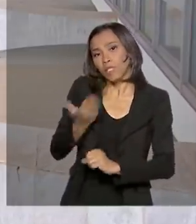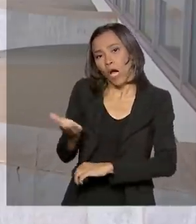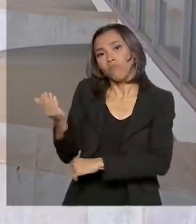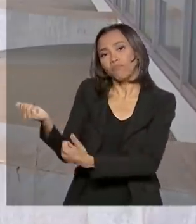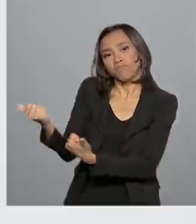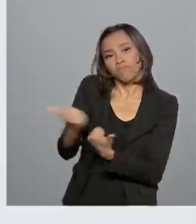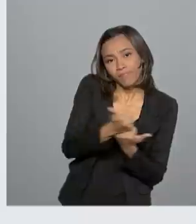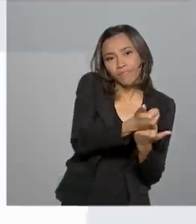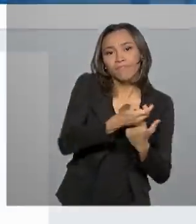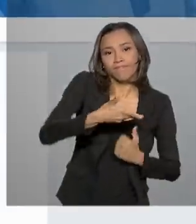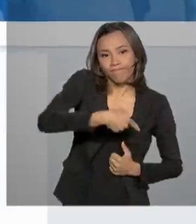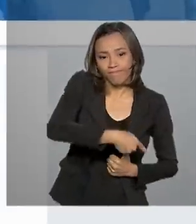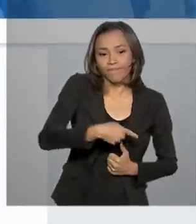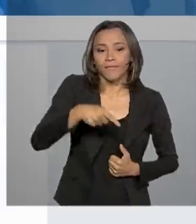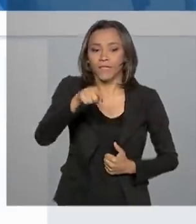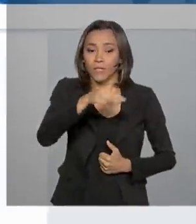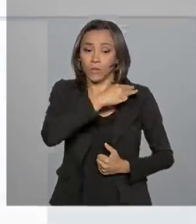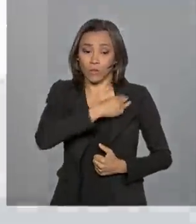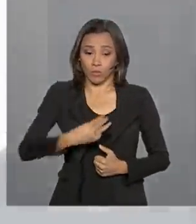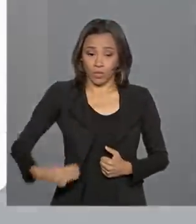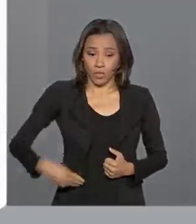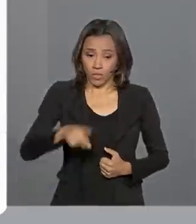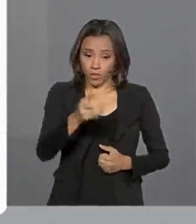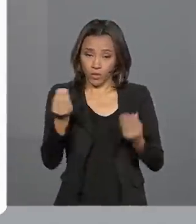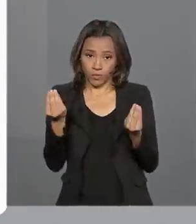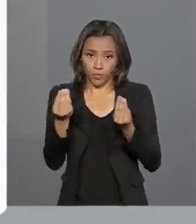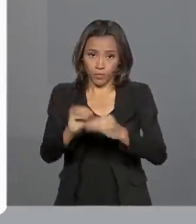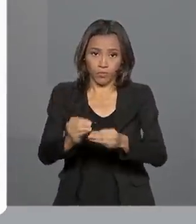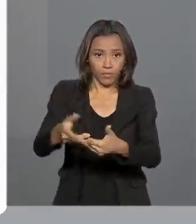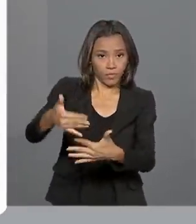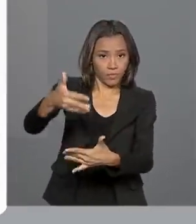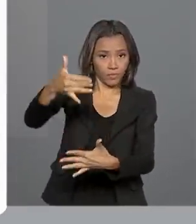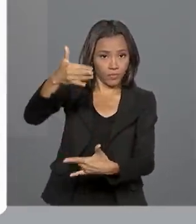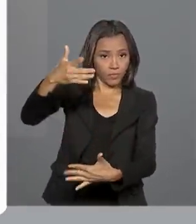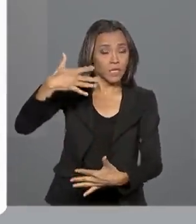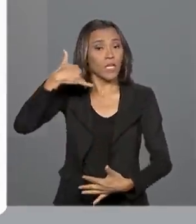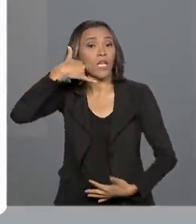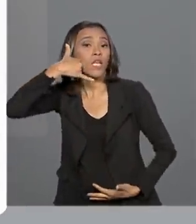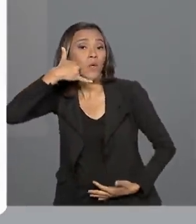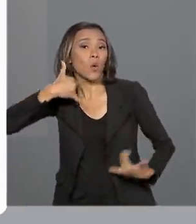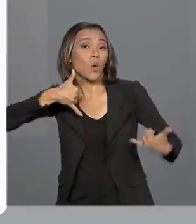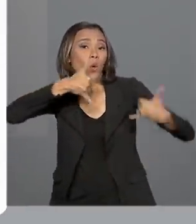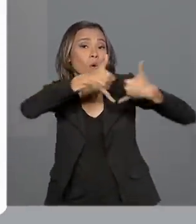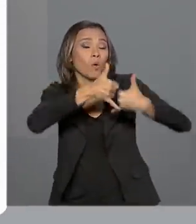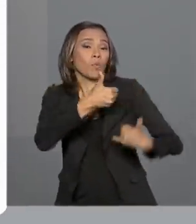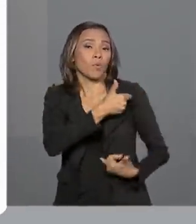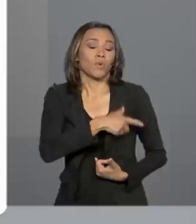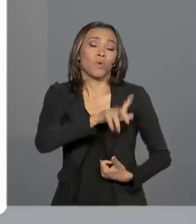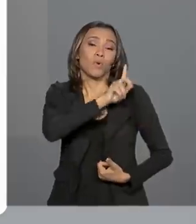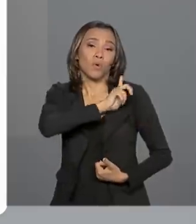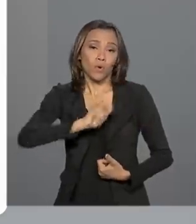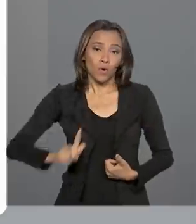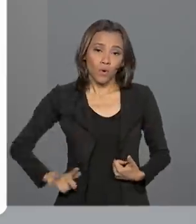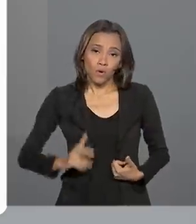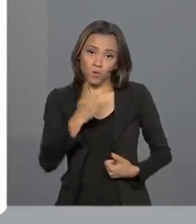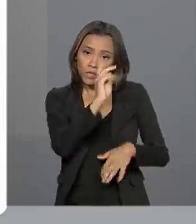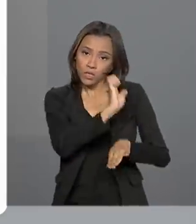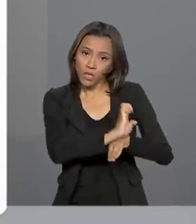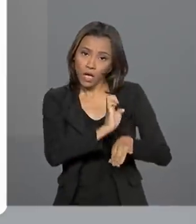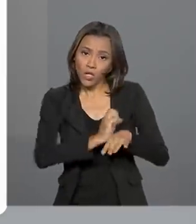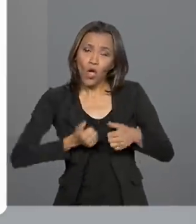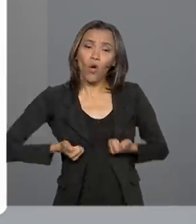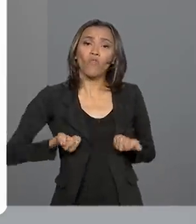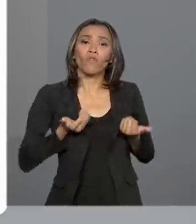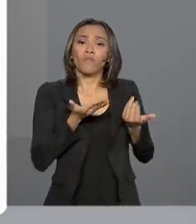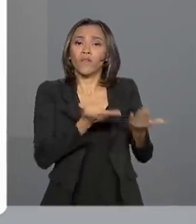sociais, o ministro Gustavo Canuto disse que ligou diretamente para o governador do Estado e ofereceu todo o apoio necessário